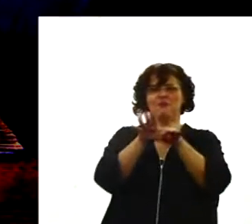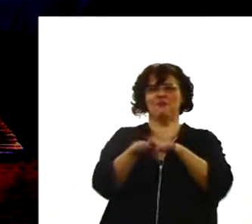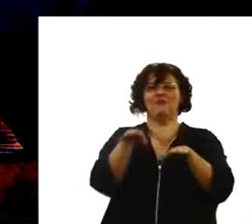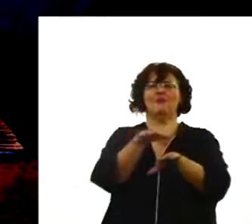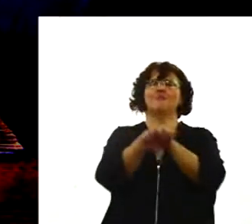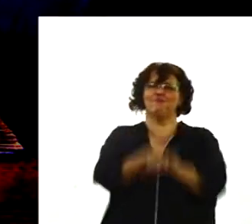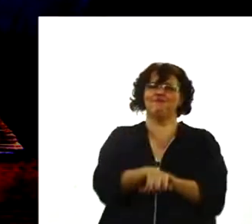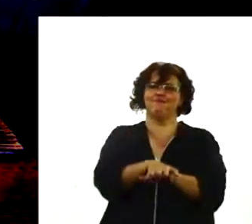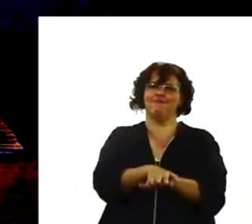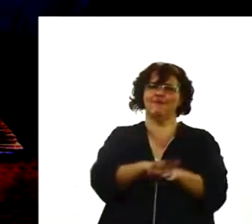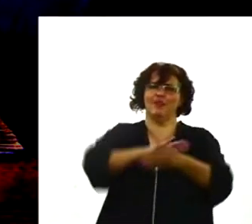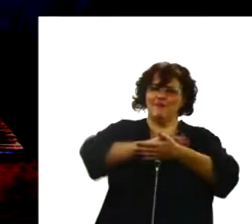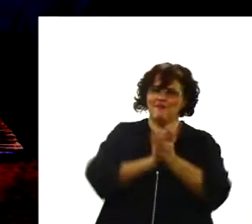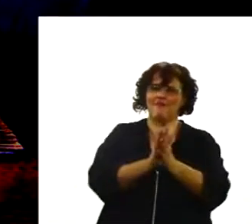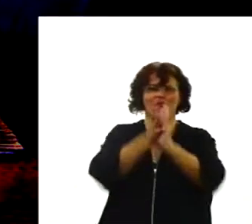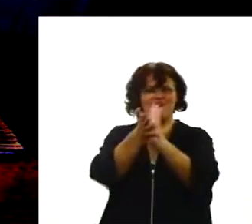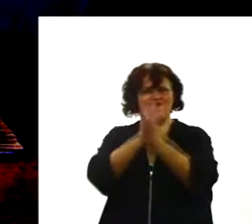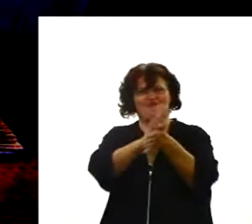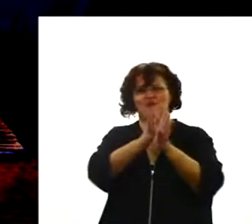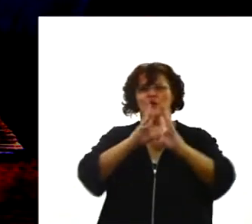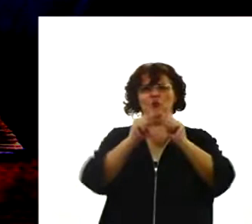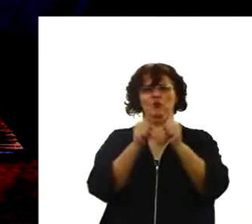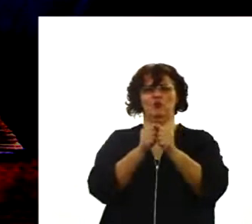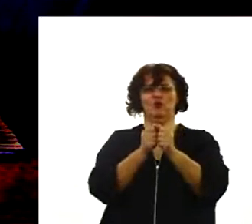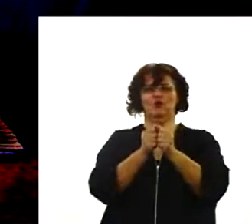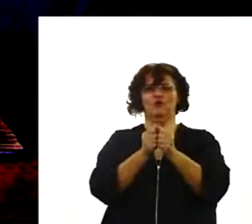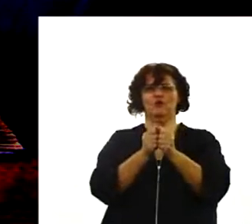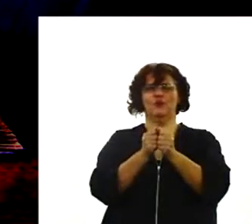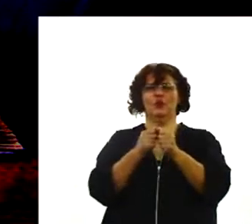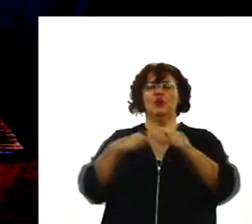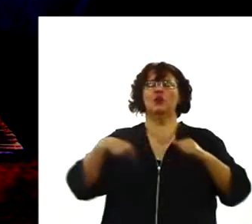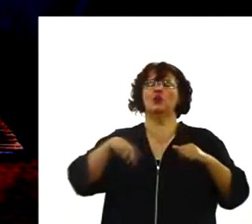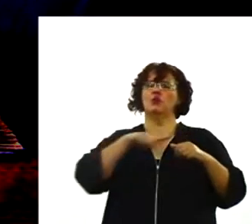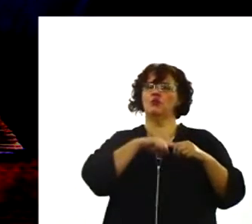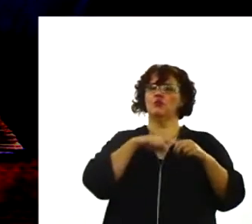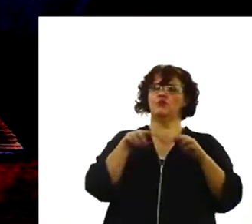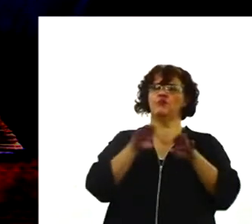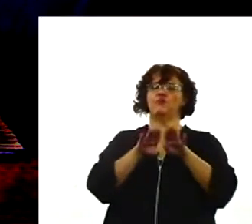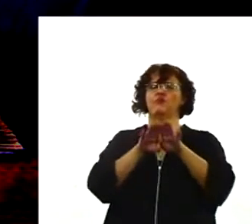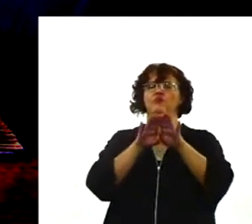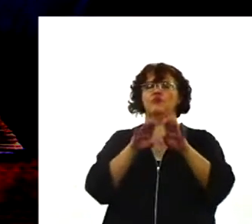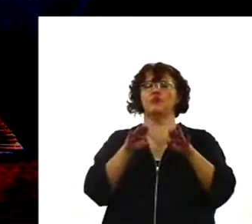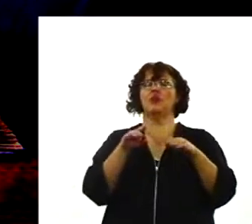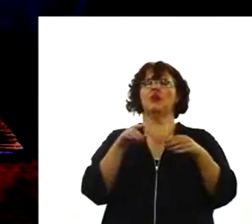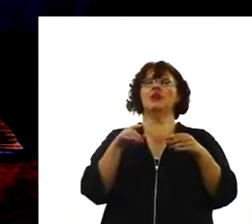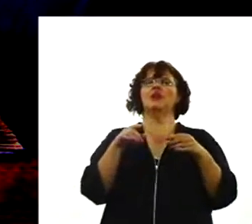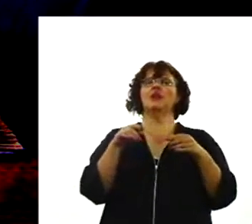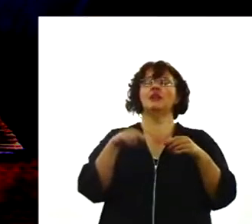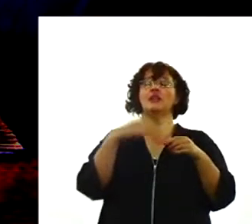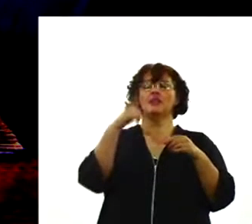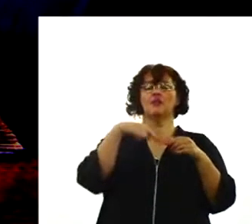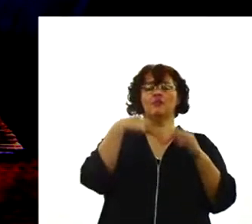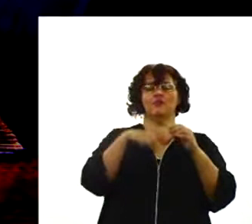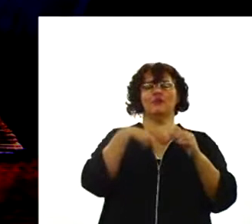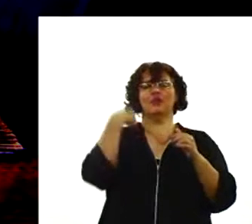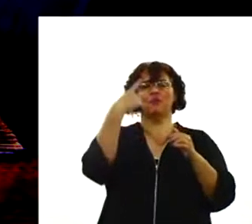E quando diz que todas as coisas lhe estão sujeitas, certamente exclui aquele que